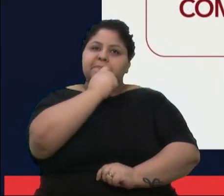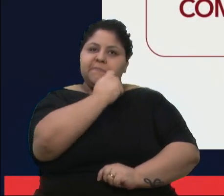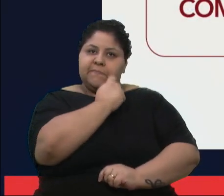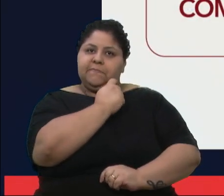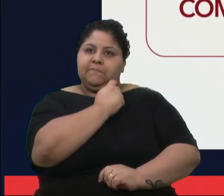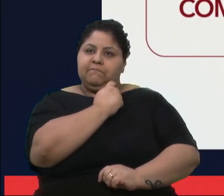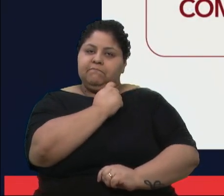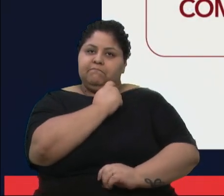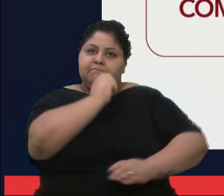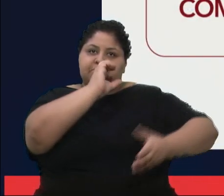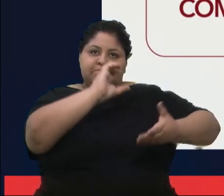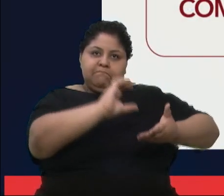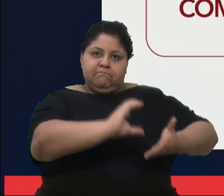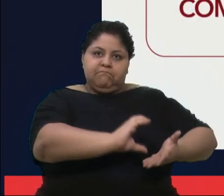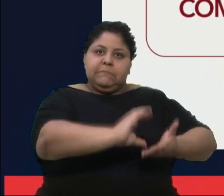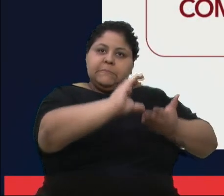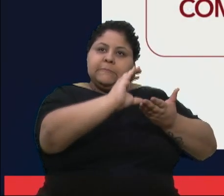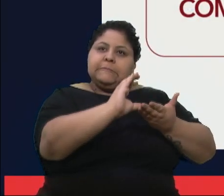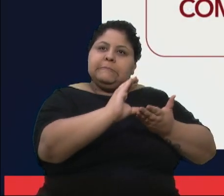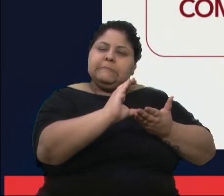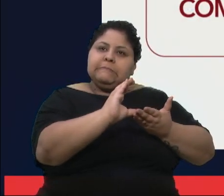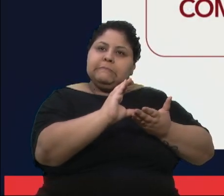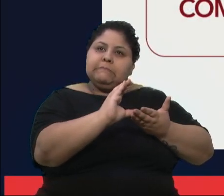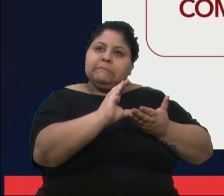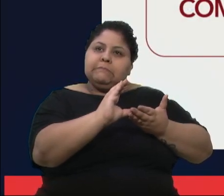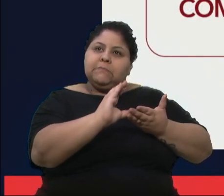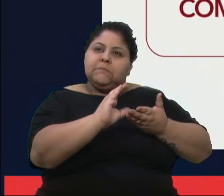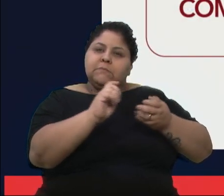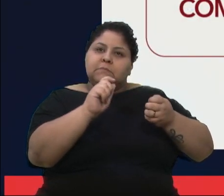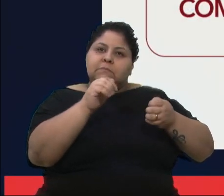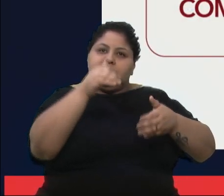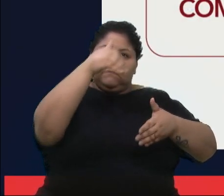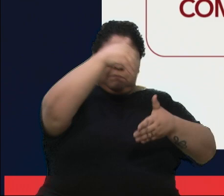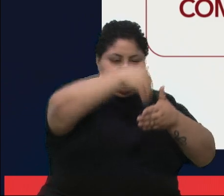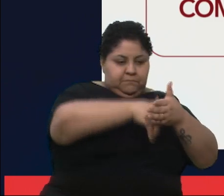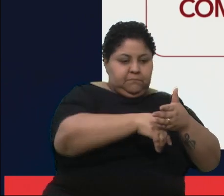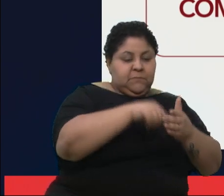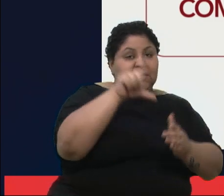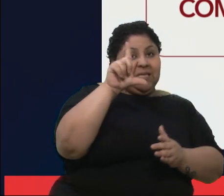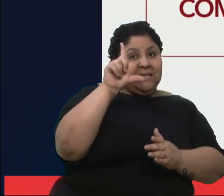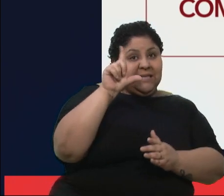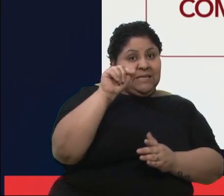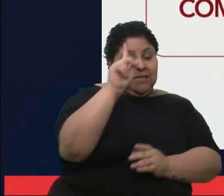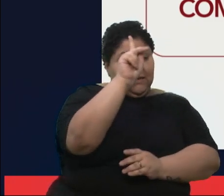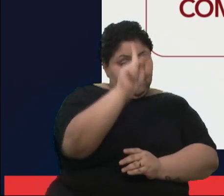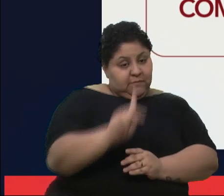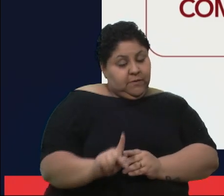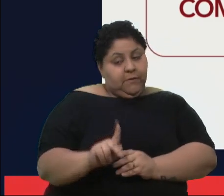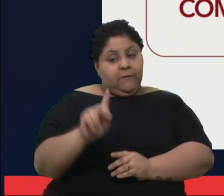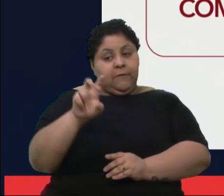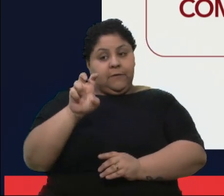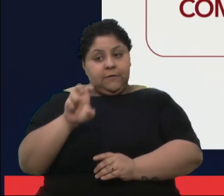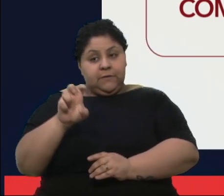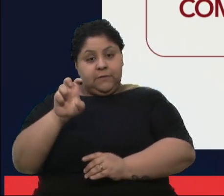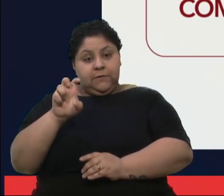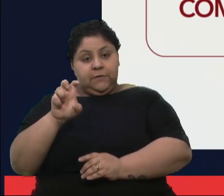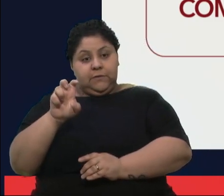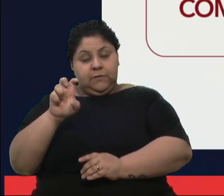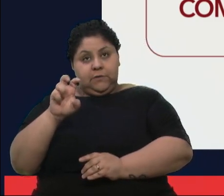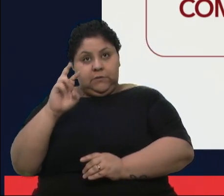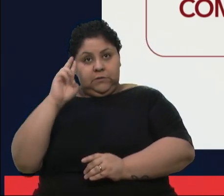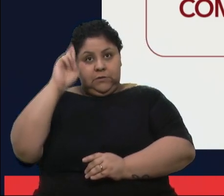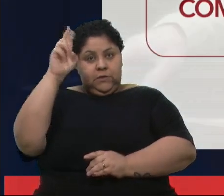O Conselho, ele é composto por 10 membros, 5 titulares e 5